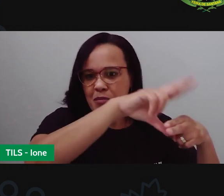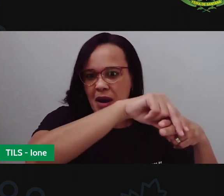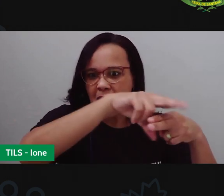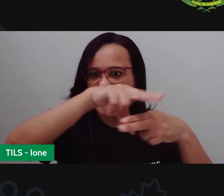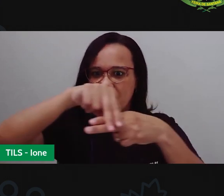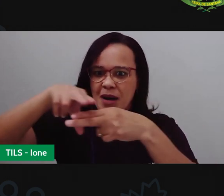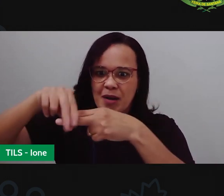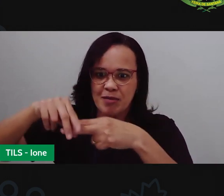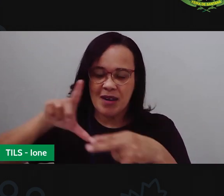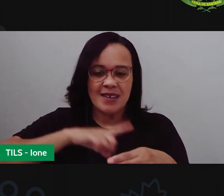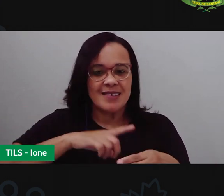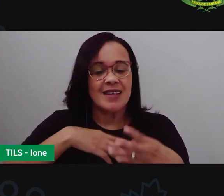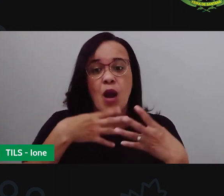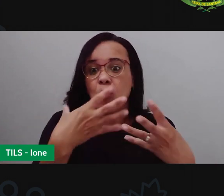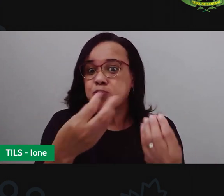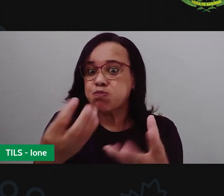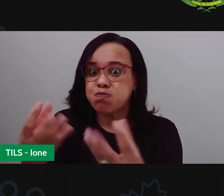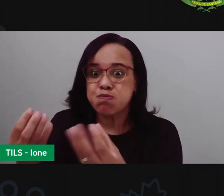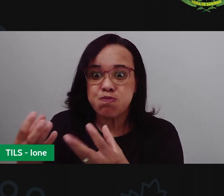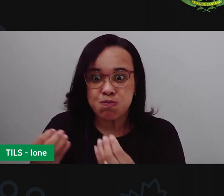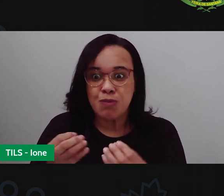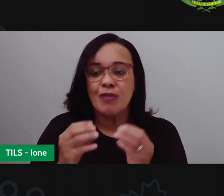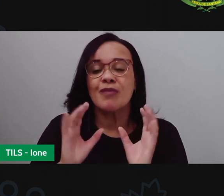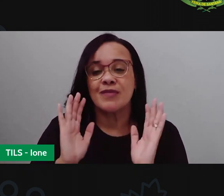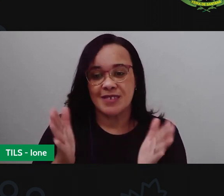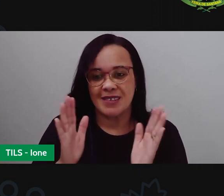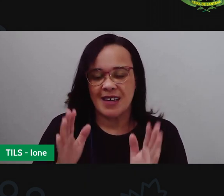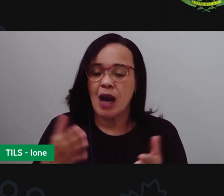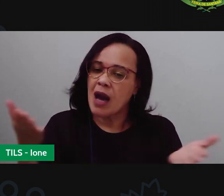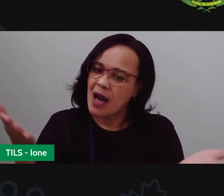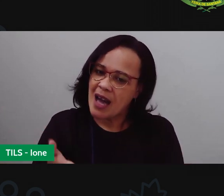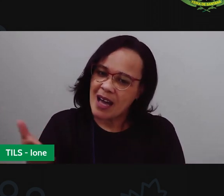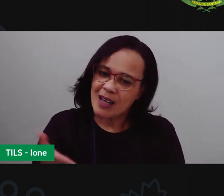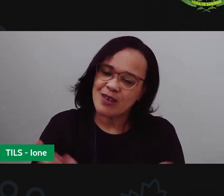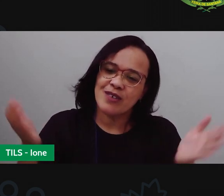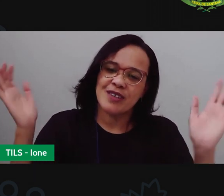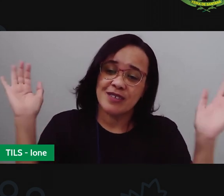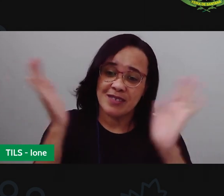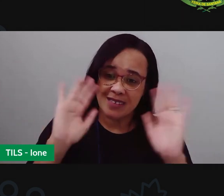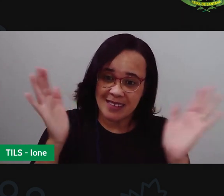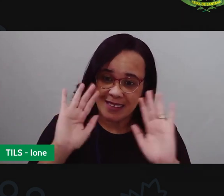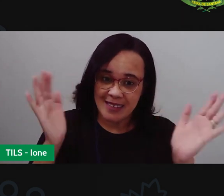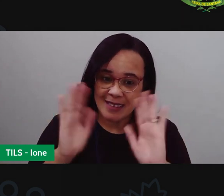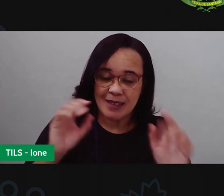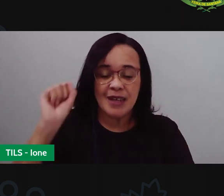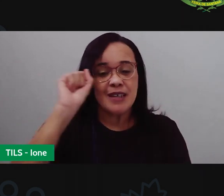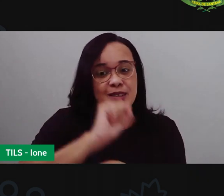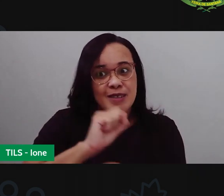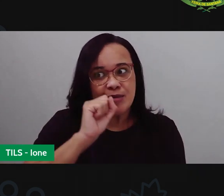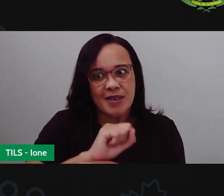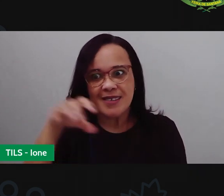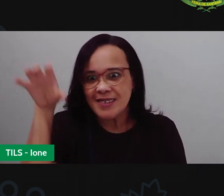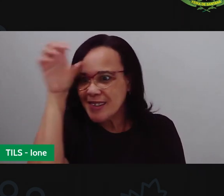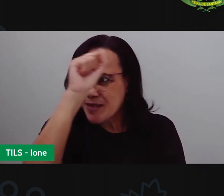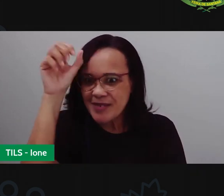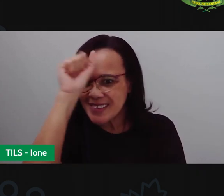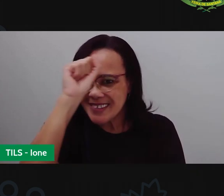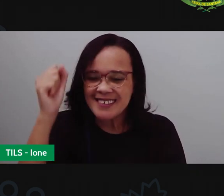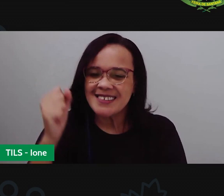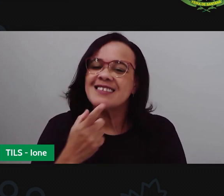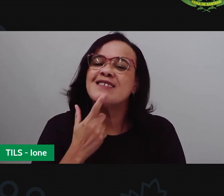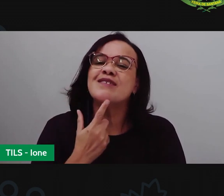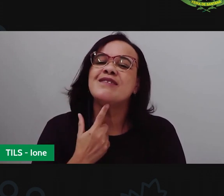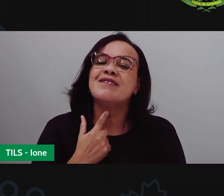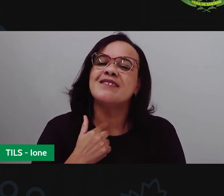A gente vai se despedindo agora, meus amigos. Espero que vocês tenham ouvido bastante, estejam com vontade de